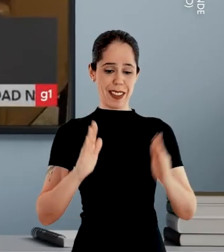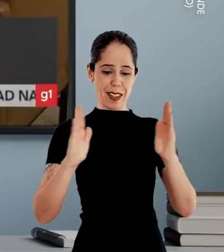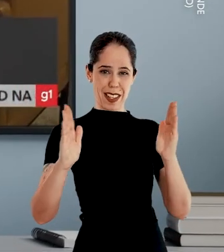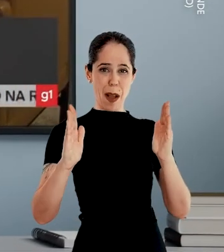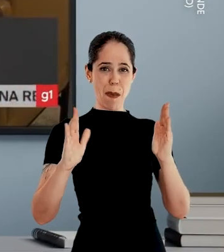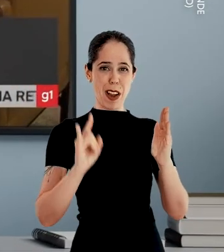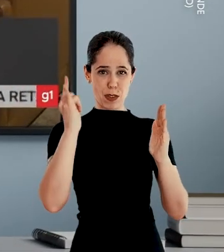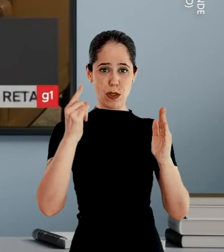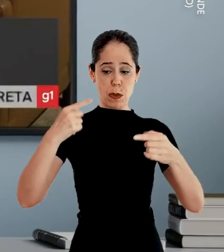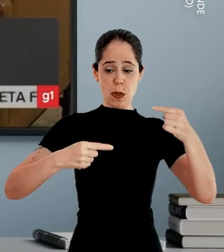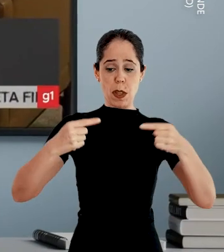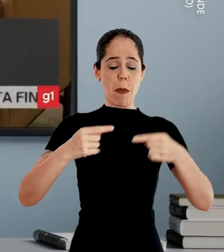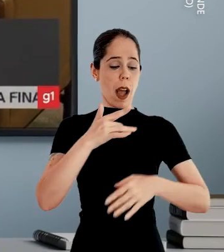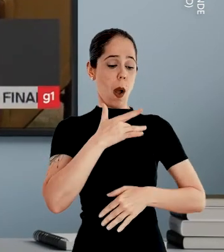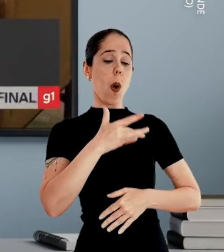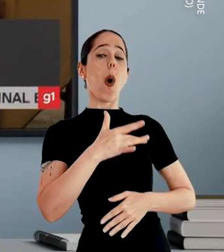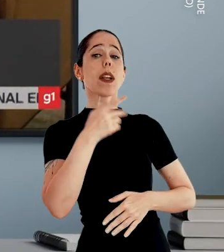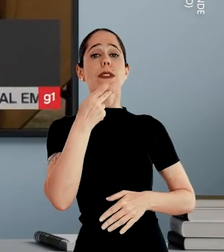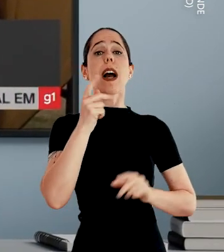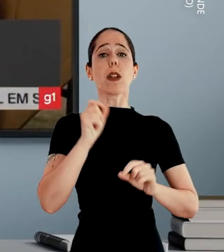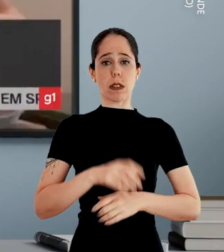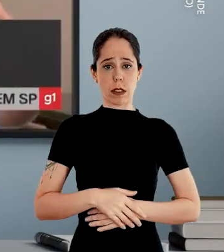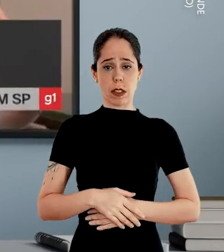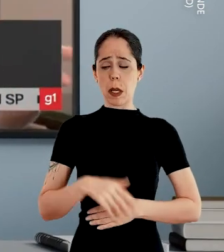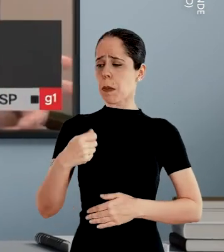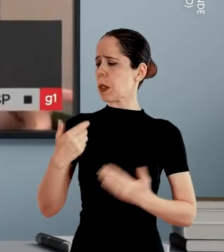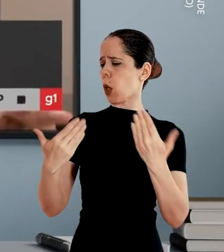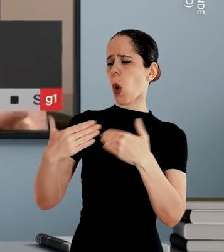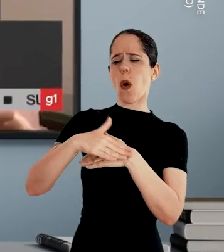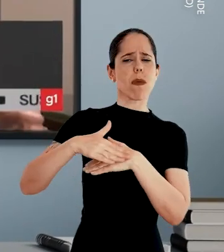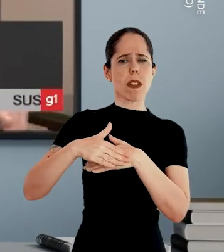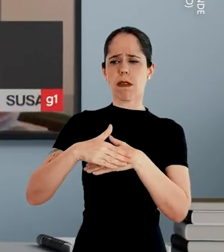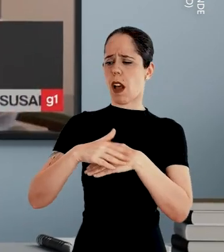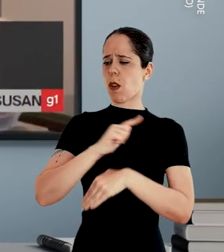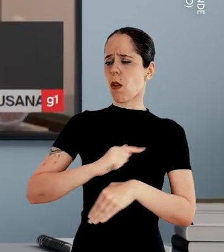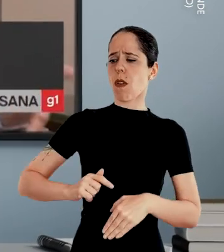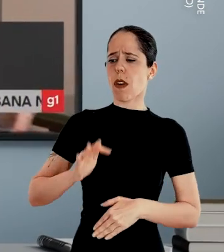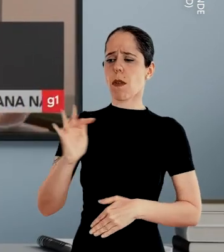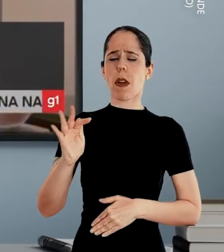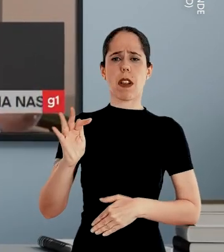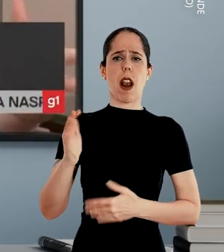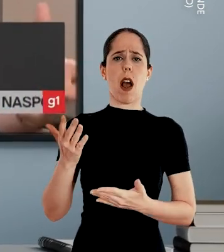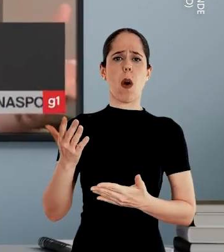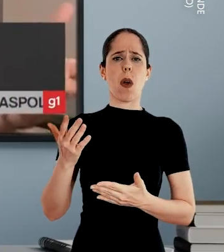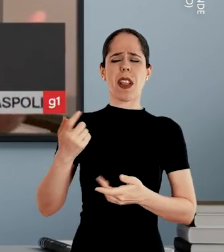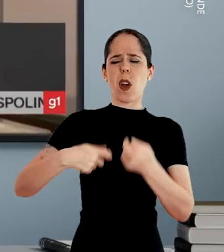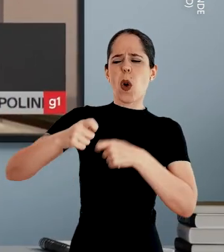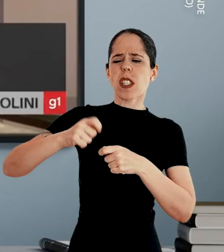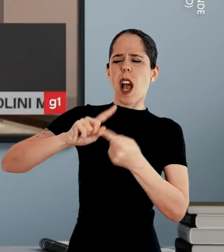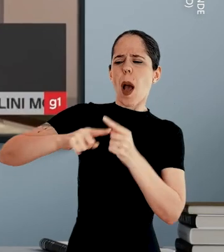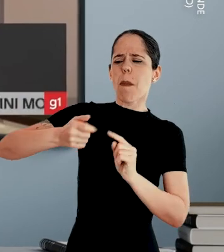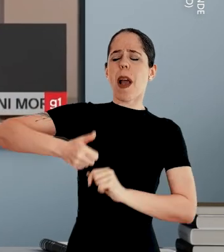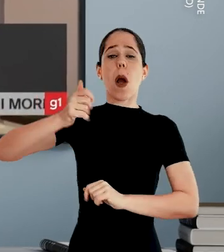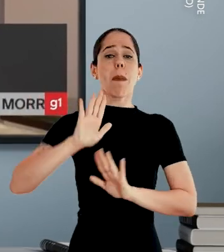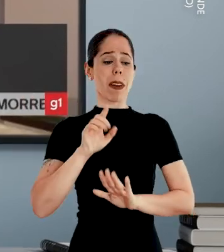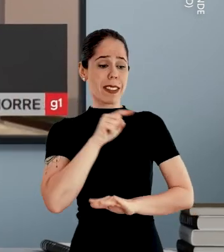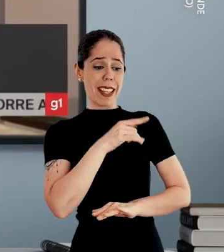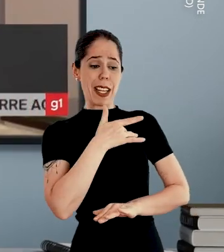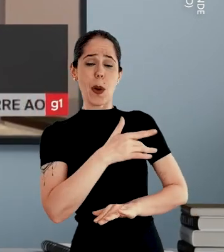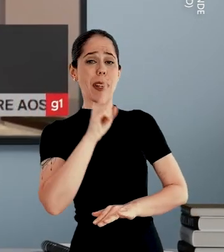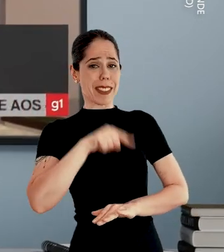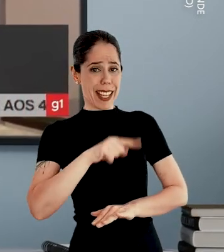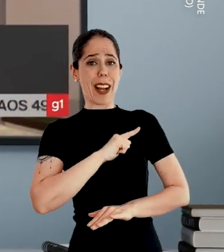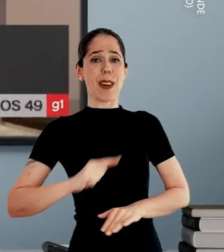nesse trecho final, Onyx Lorenzoni fala, teria que ter conversado com o governo federal, negociado melhor. Pois bem, Onyx